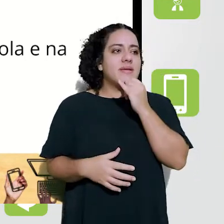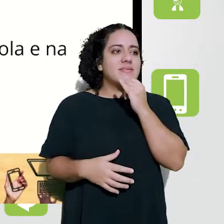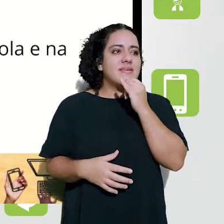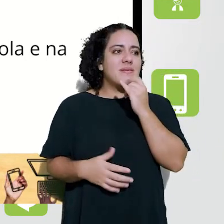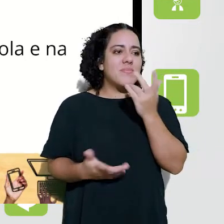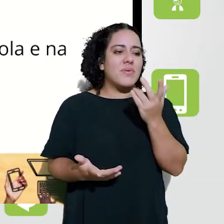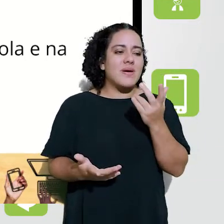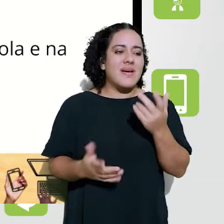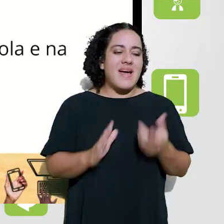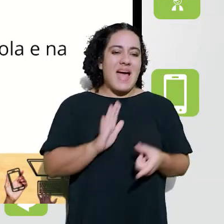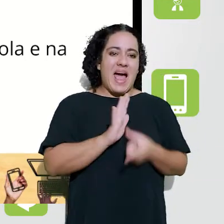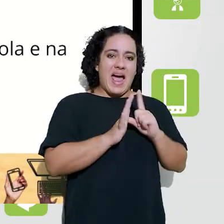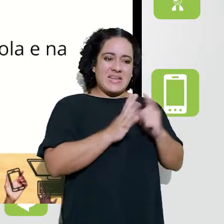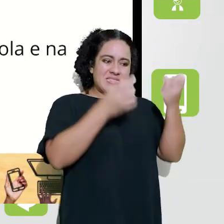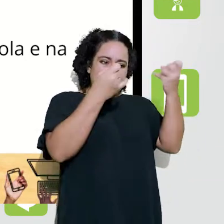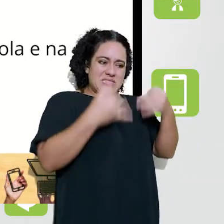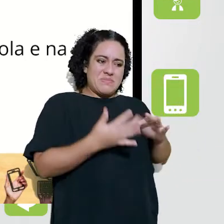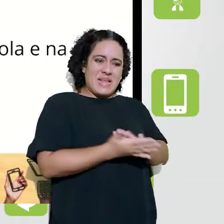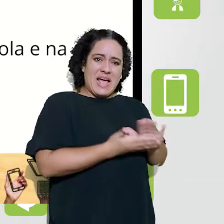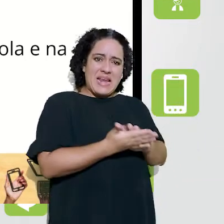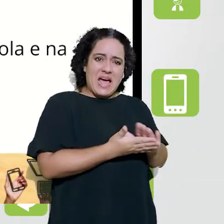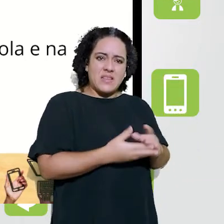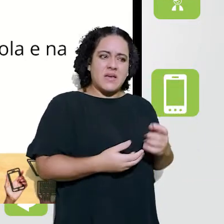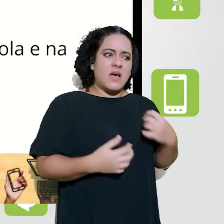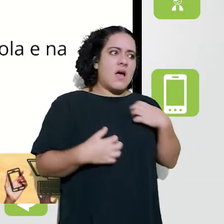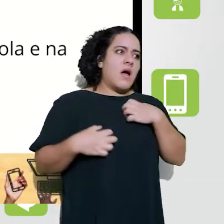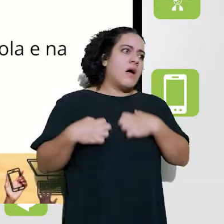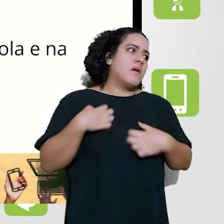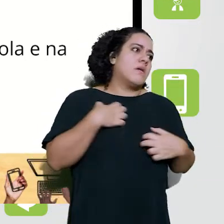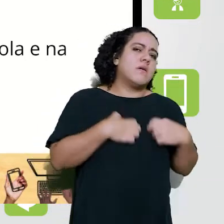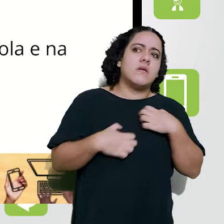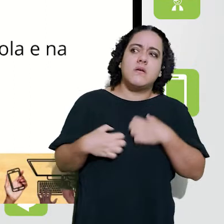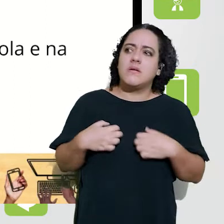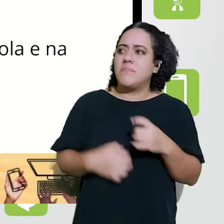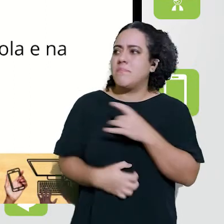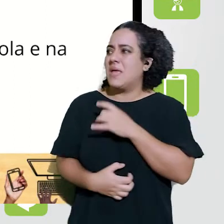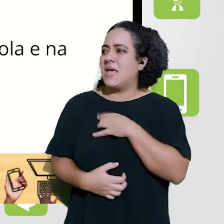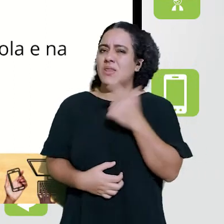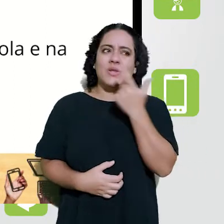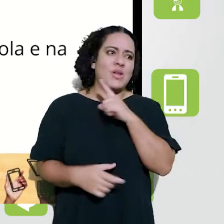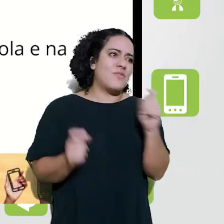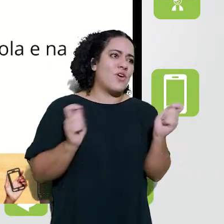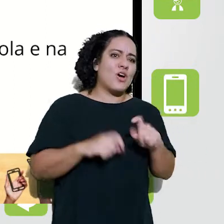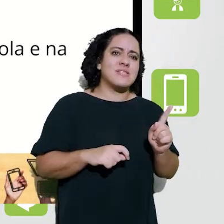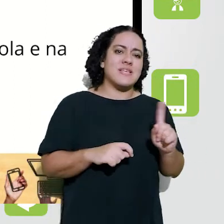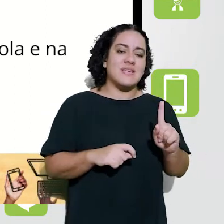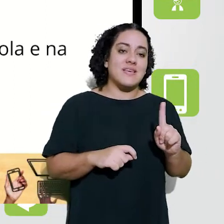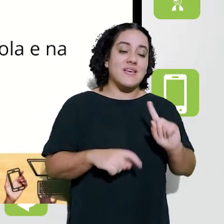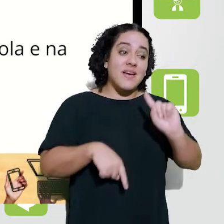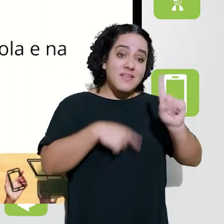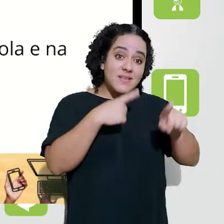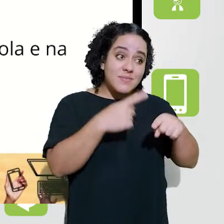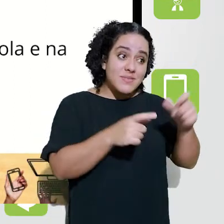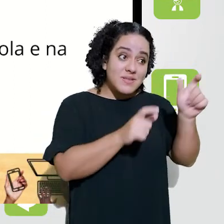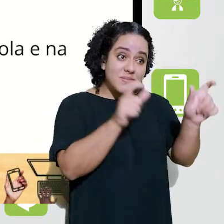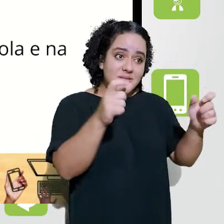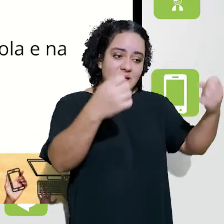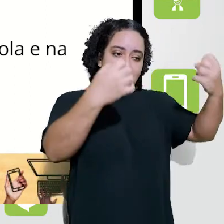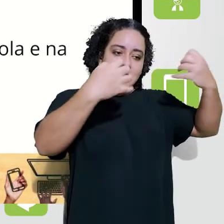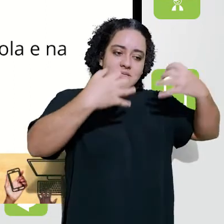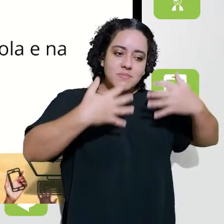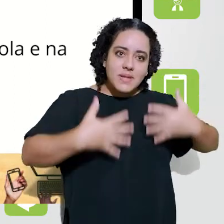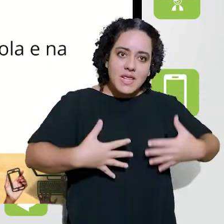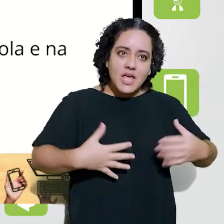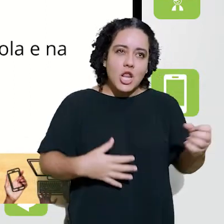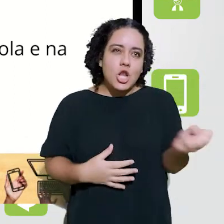pensa assim, a gente sai daquele estado de aflição, daquele estado de medo, né? De que ninguém vai dar conta, né?